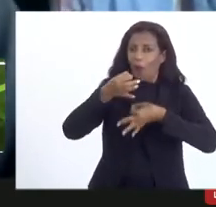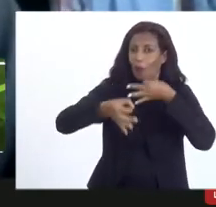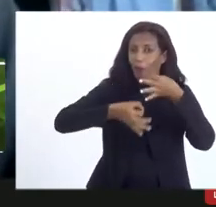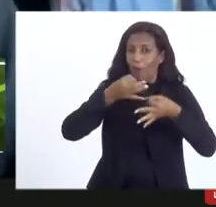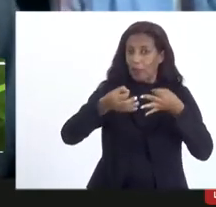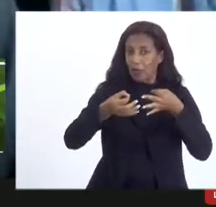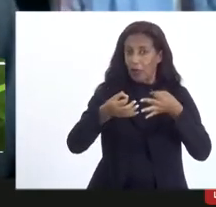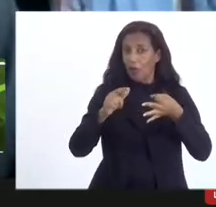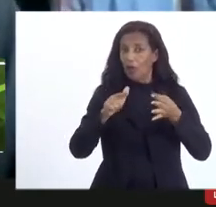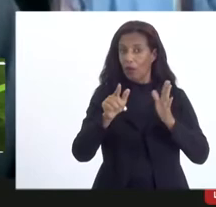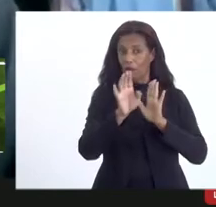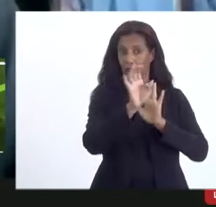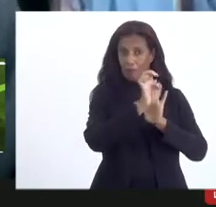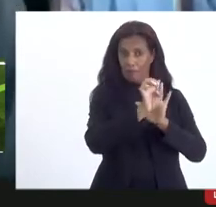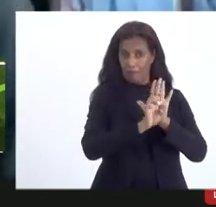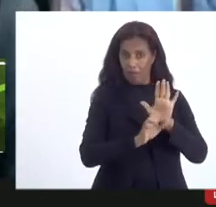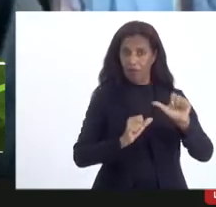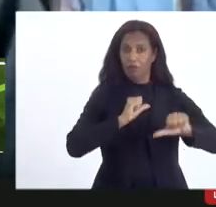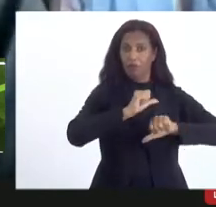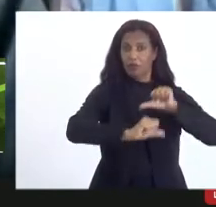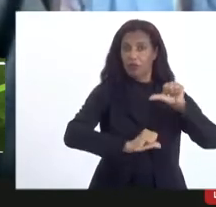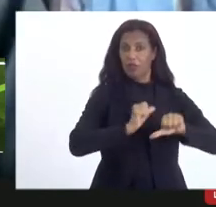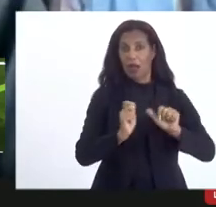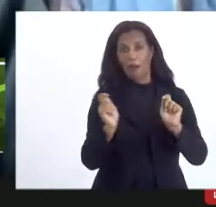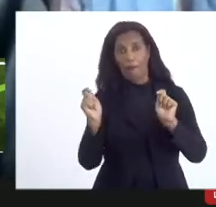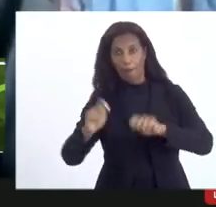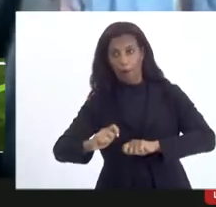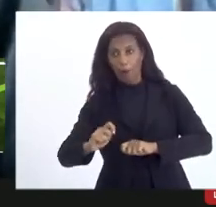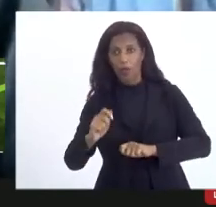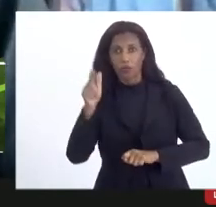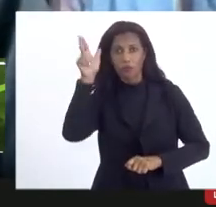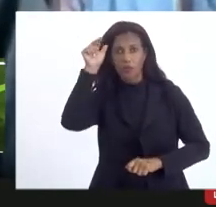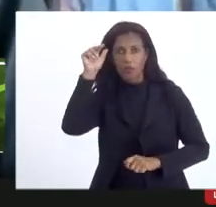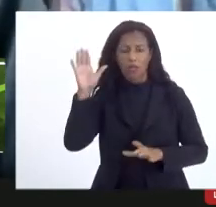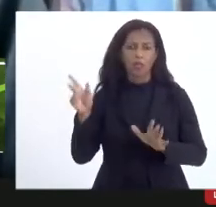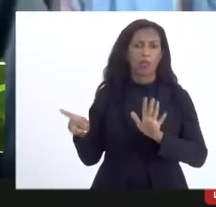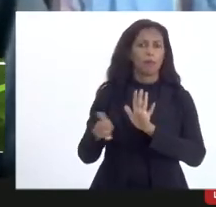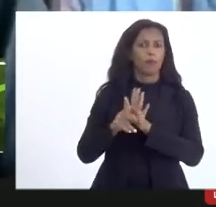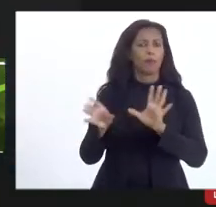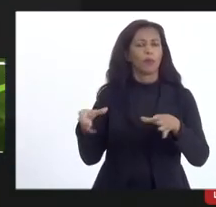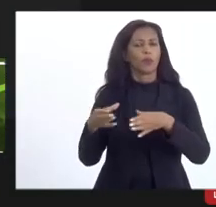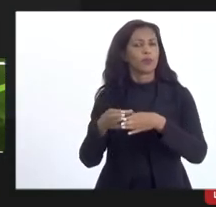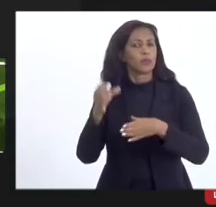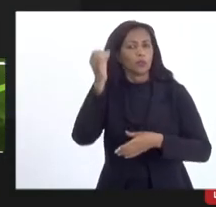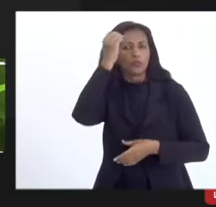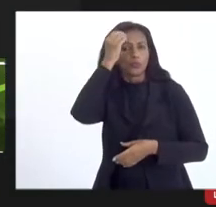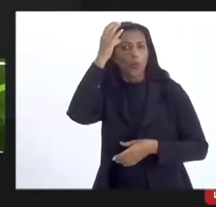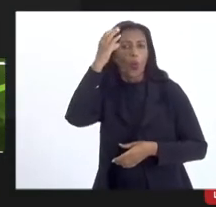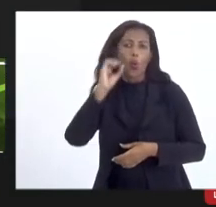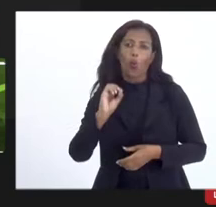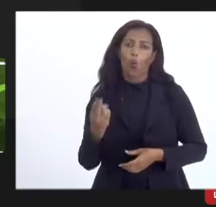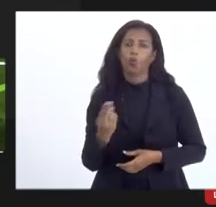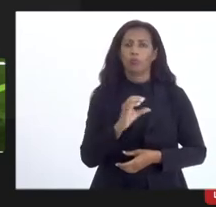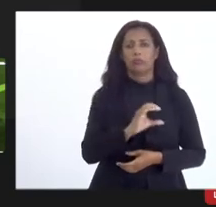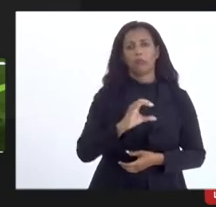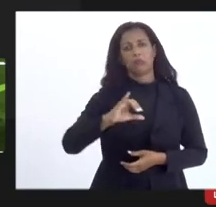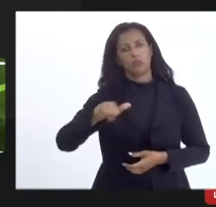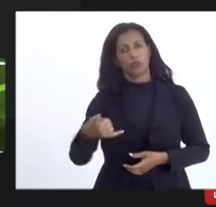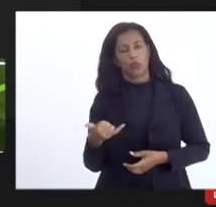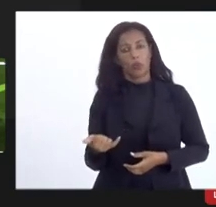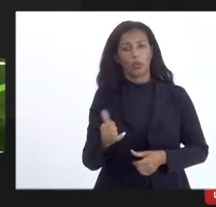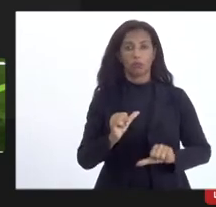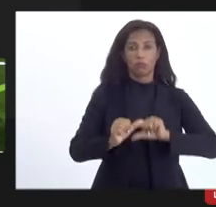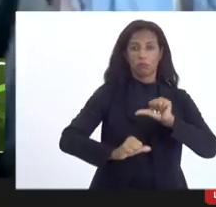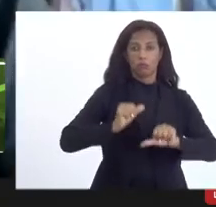virar emendas. Emendas pode ser, ele ou mais, da própria Comissão de Cultura ou da CCJ, em suma. Vão virar